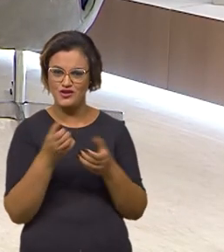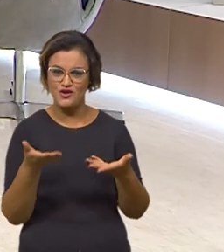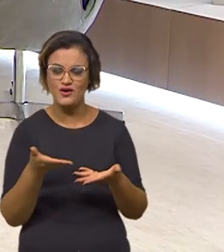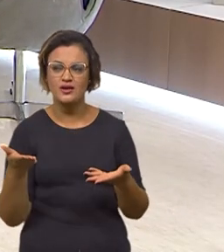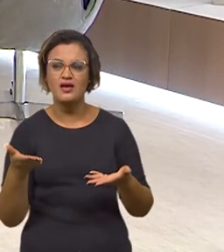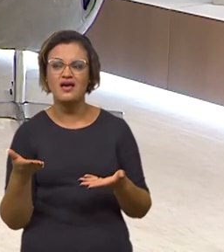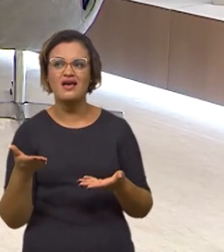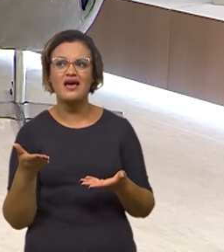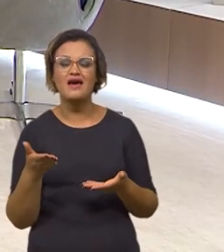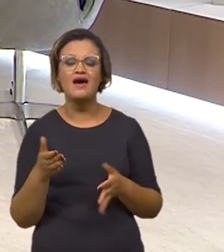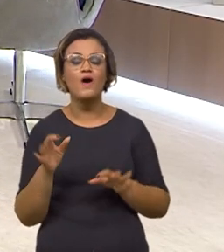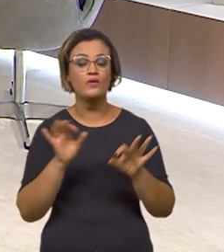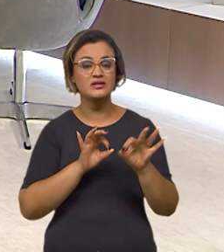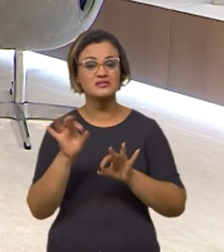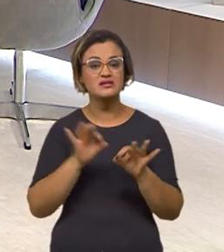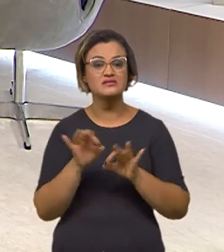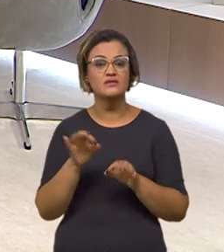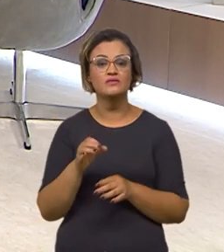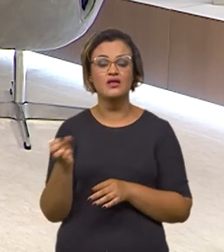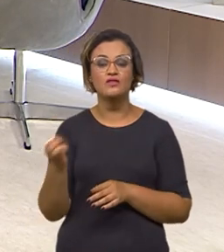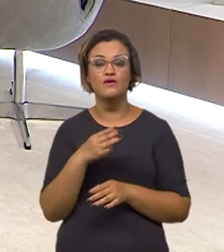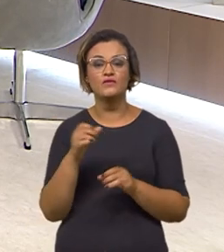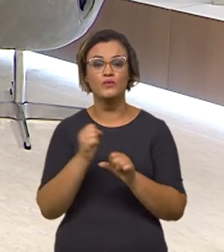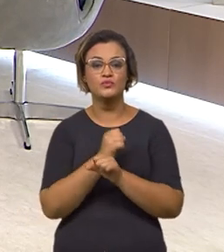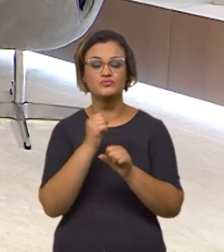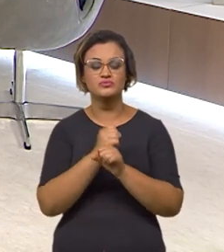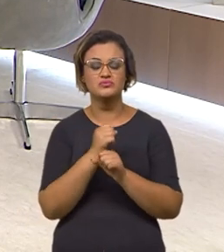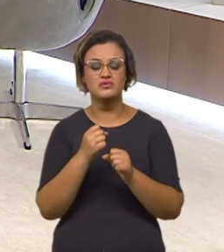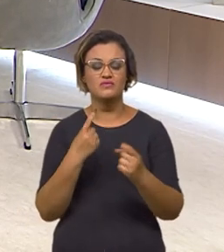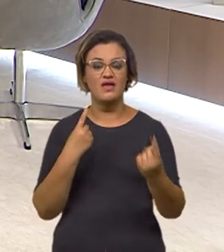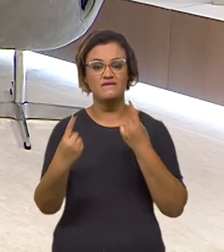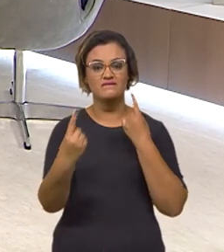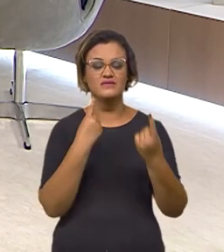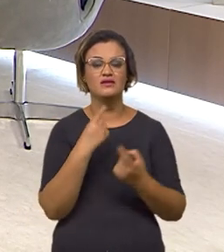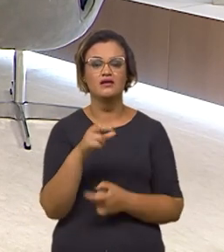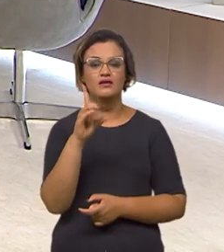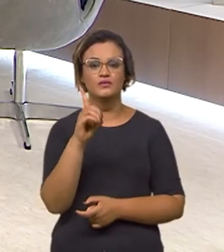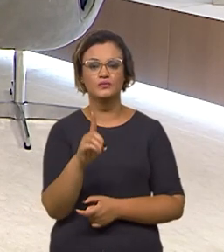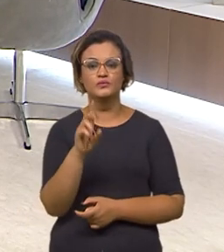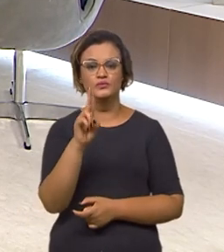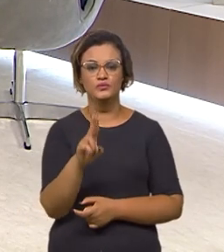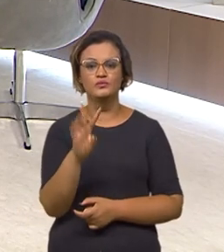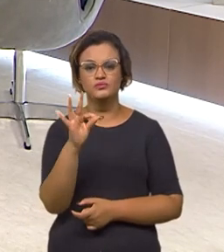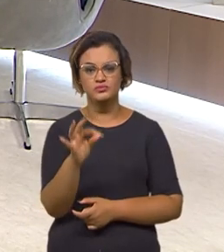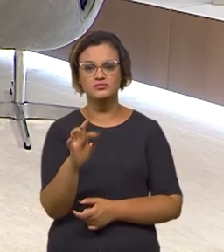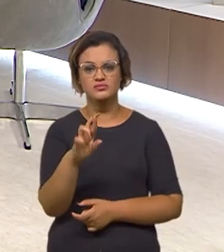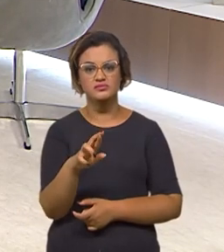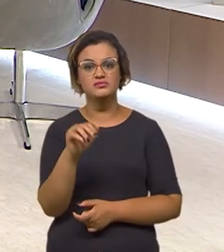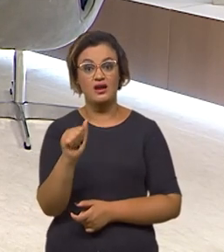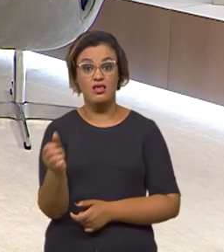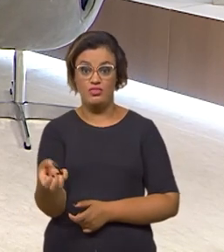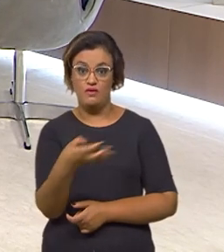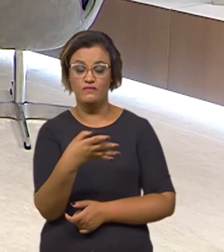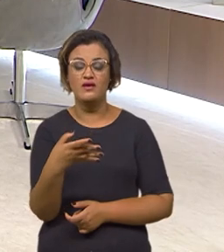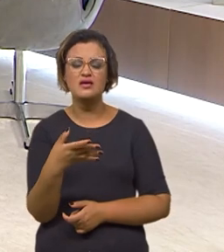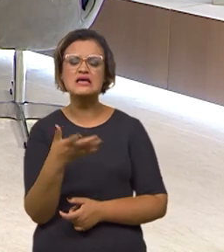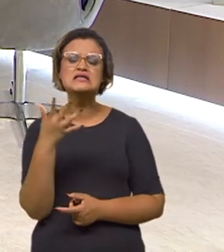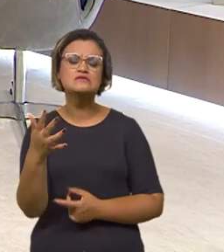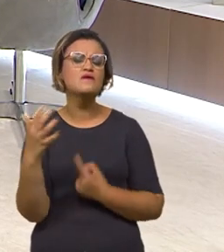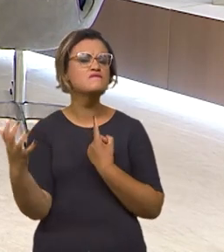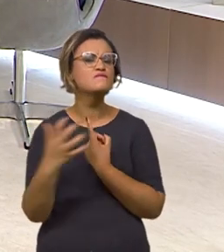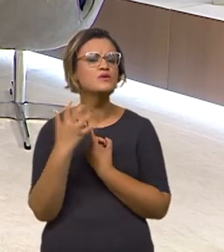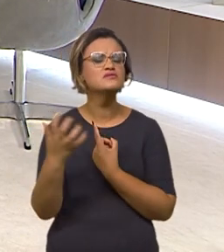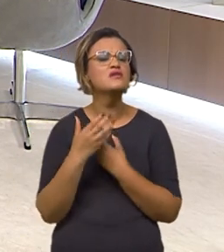a concessão da nova Dutra. Queria que o senhor falasse um pouquinho dos impactos que essa concessão vai ter para quem